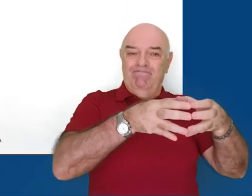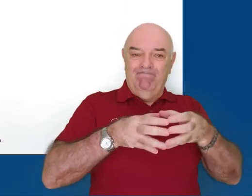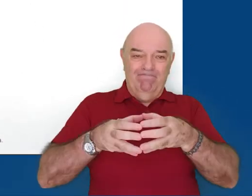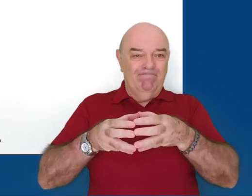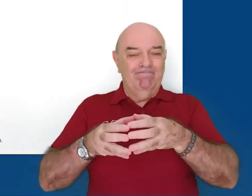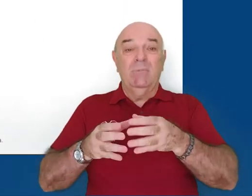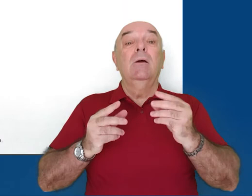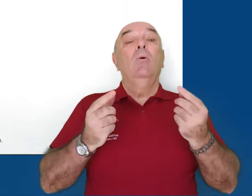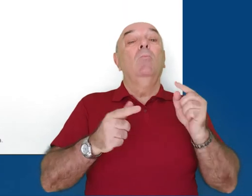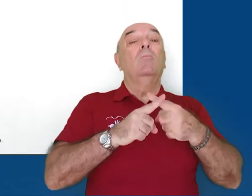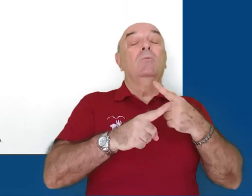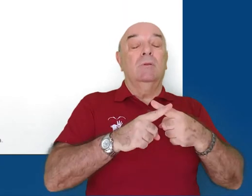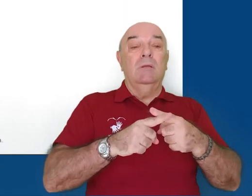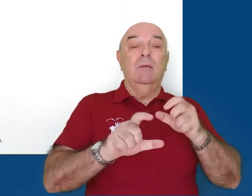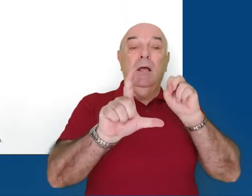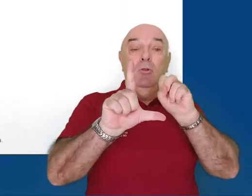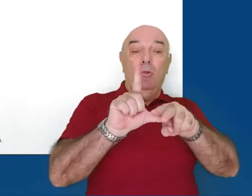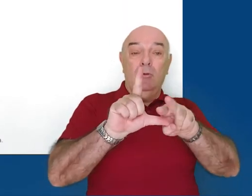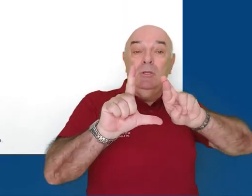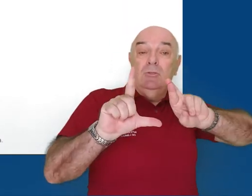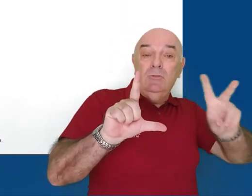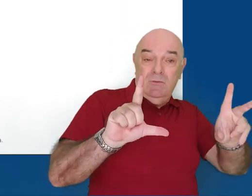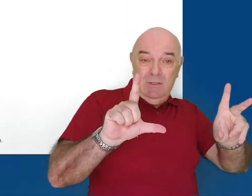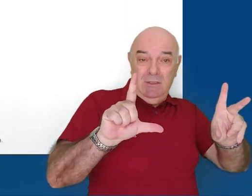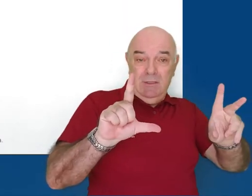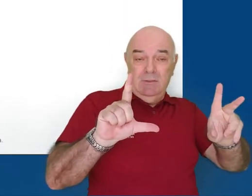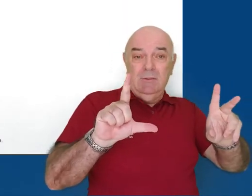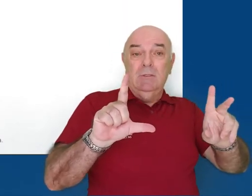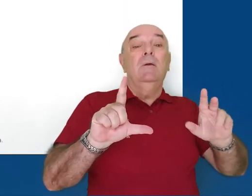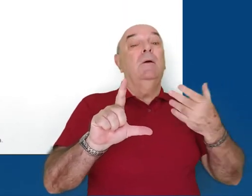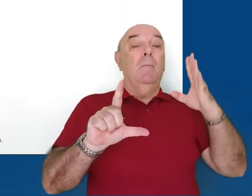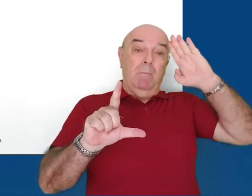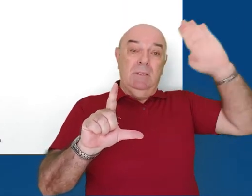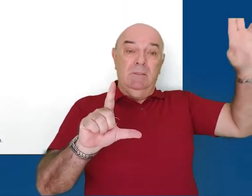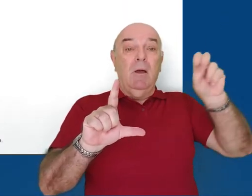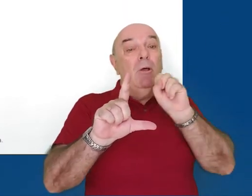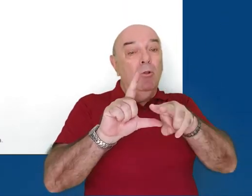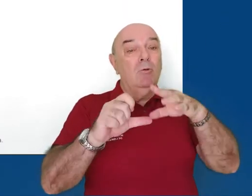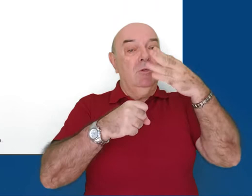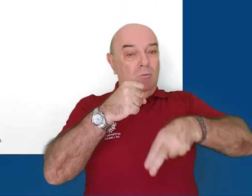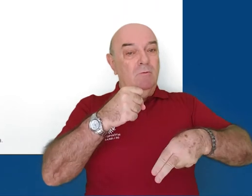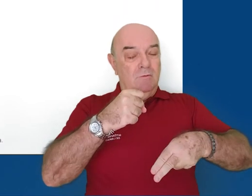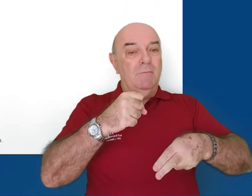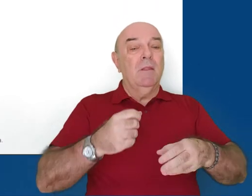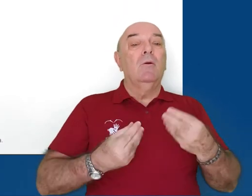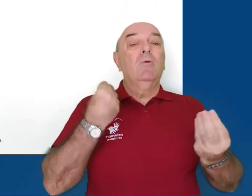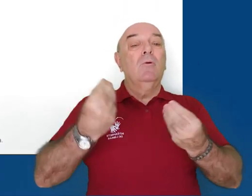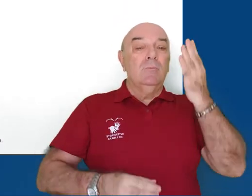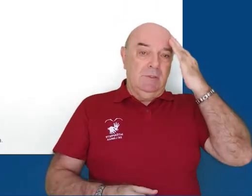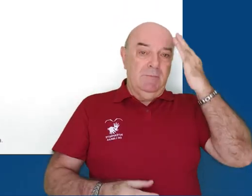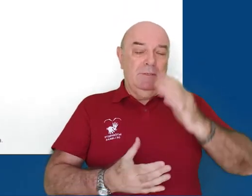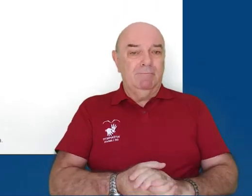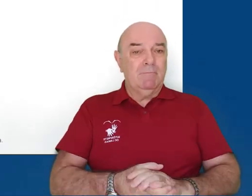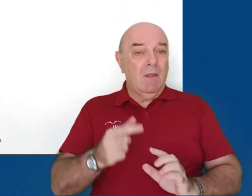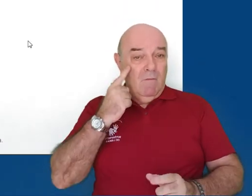acontecer caso você tenha algum outro login ativo que não seja a conta institucional como conta prioritária no seu navegador de preferência. Um